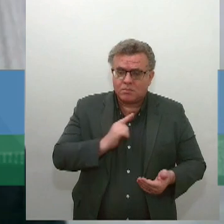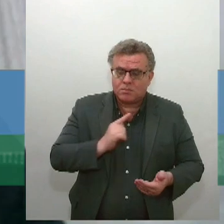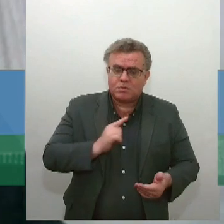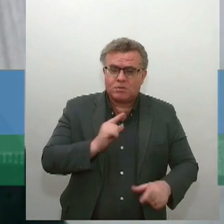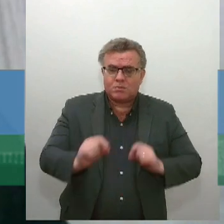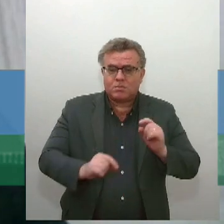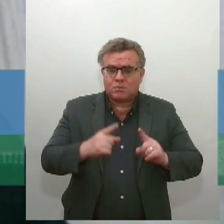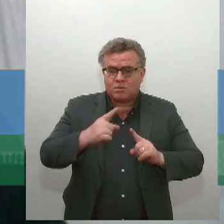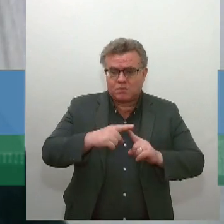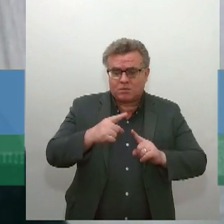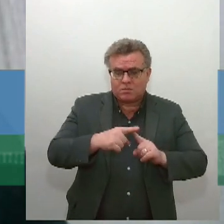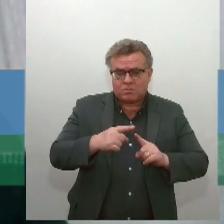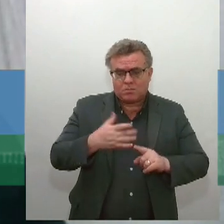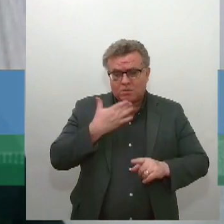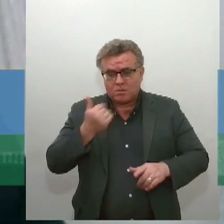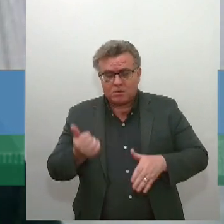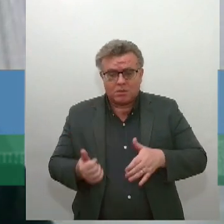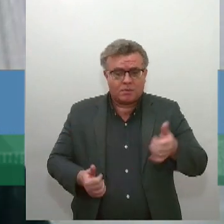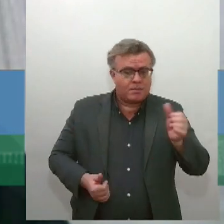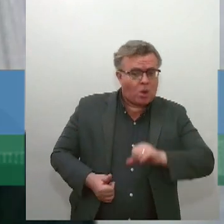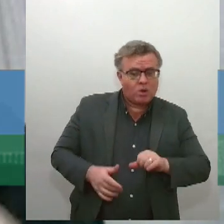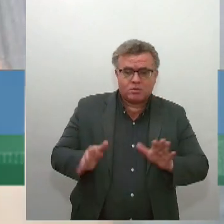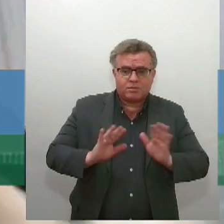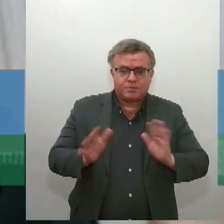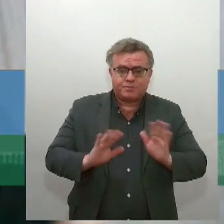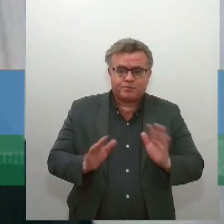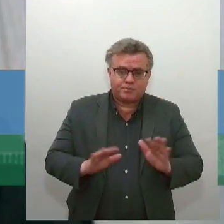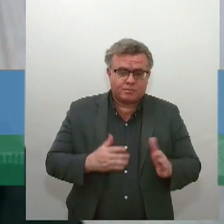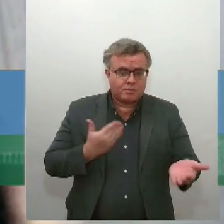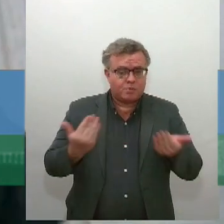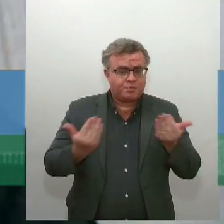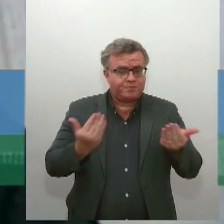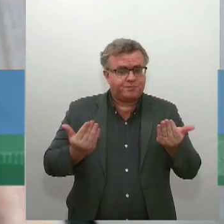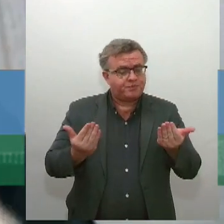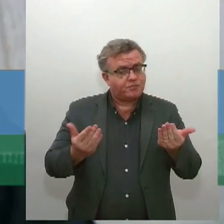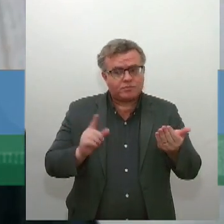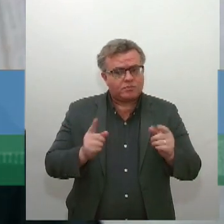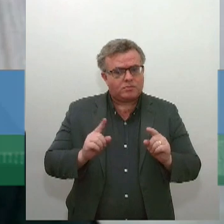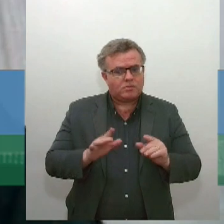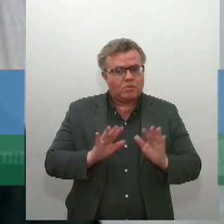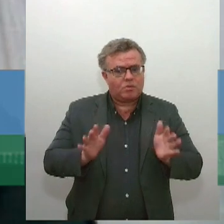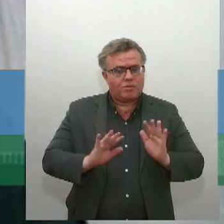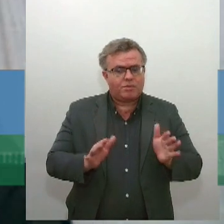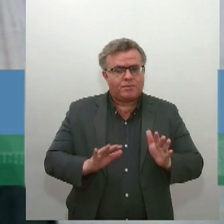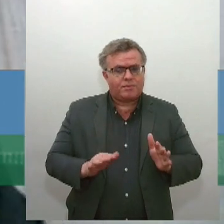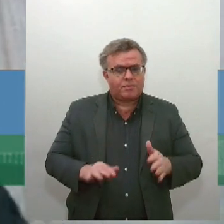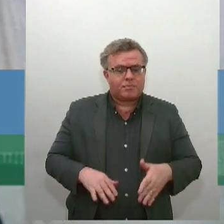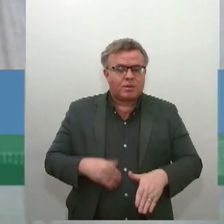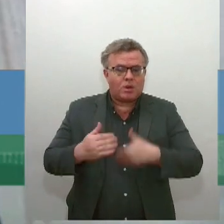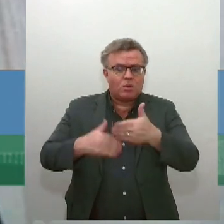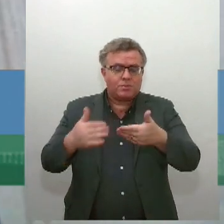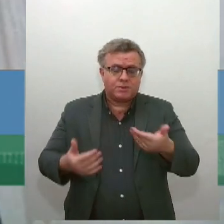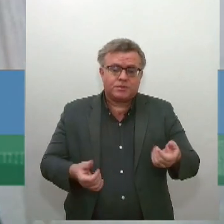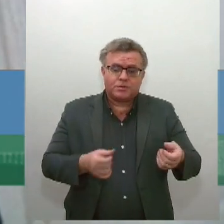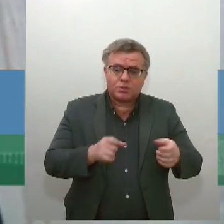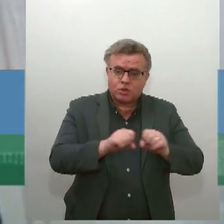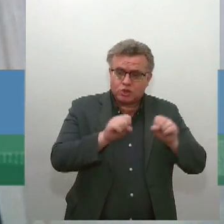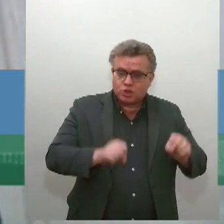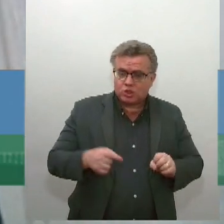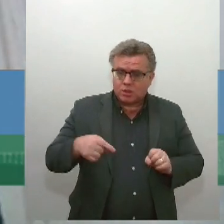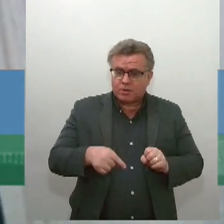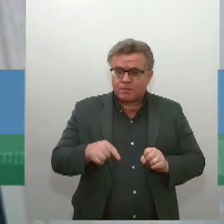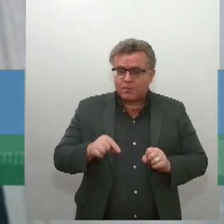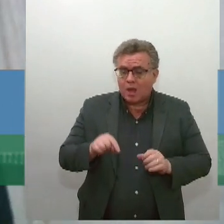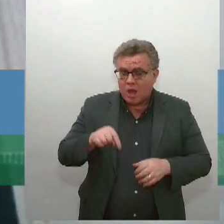que é melhor nem pior, não dá para a gente comparar, é produção de um sistema, o sistema brasileiro, ele não é, não tem que ser